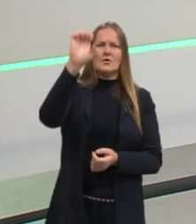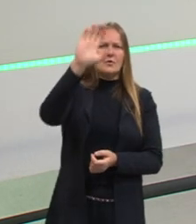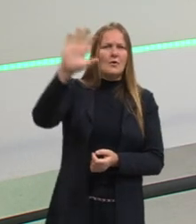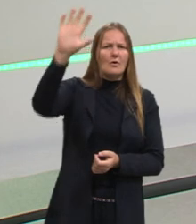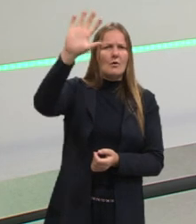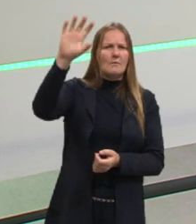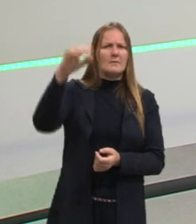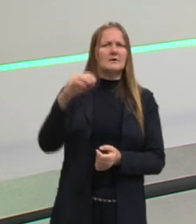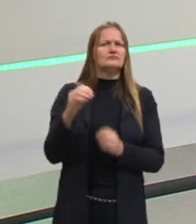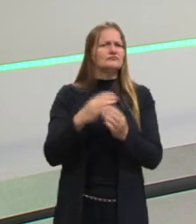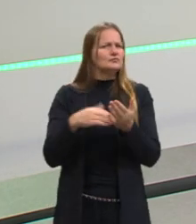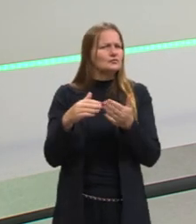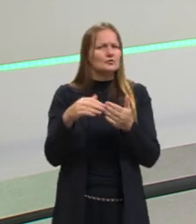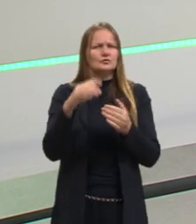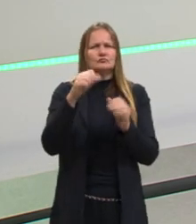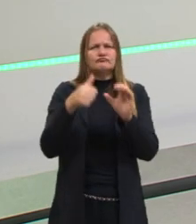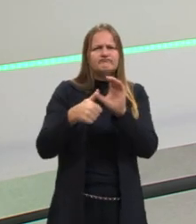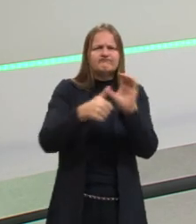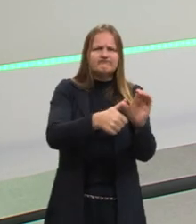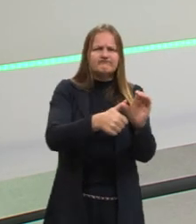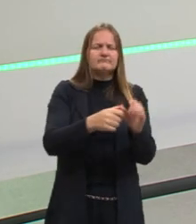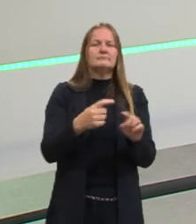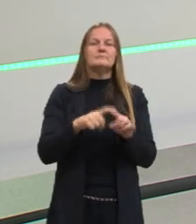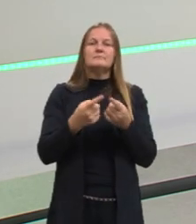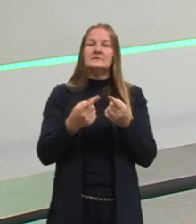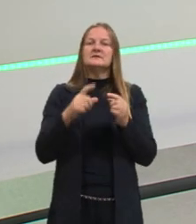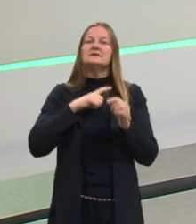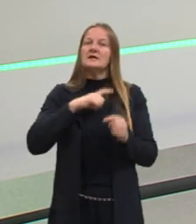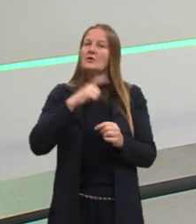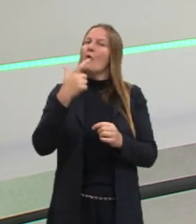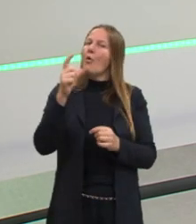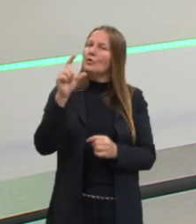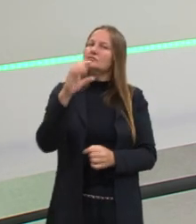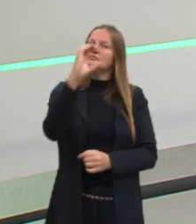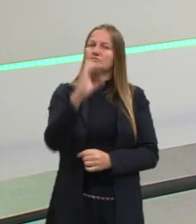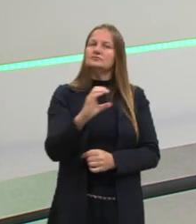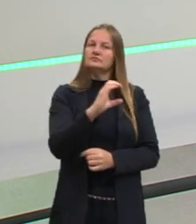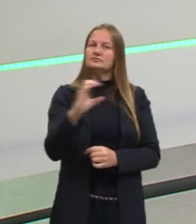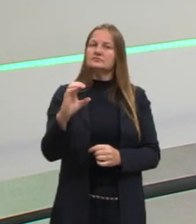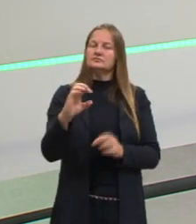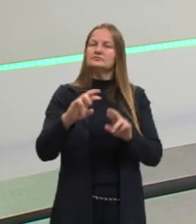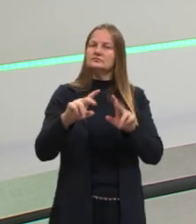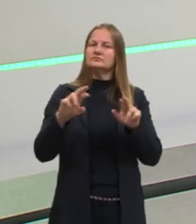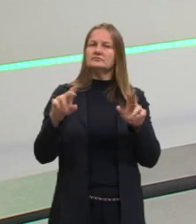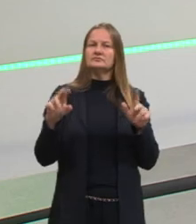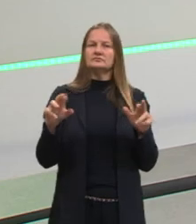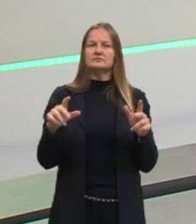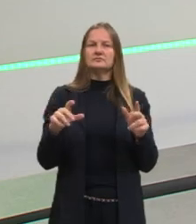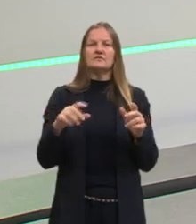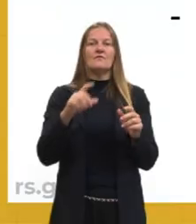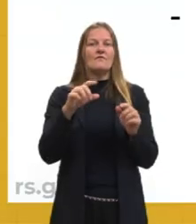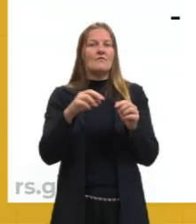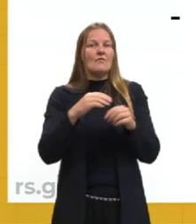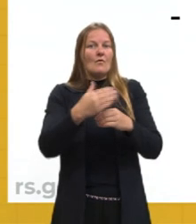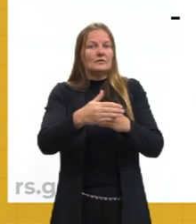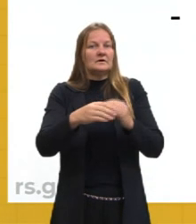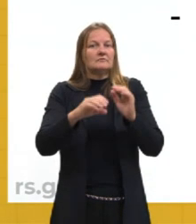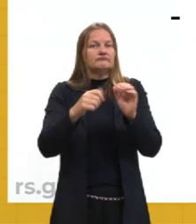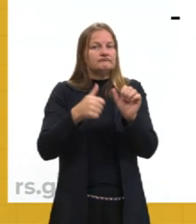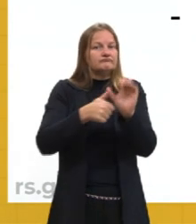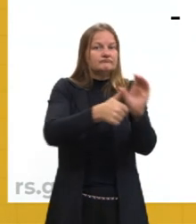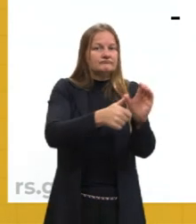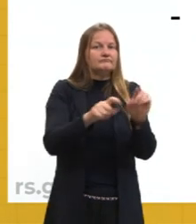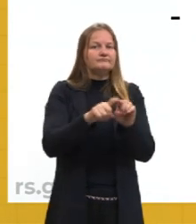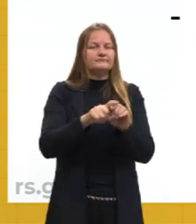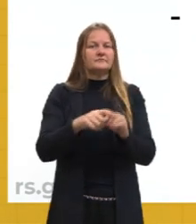Ocidental, da Europa Cristã. Mas existem outras igrejas cristãs. E já no período medieval, então,